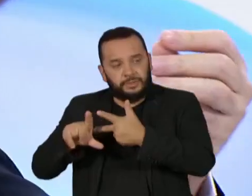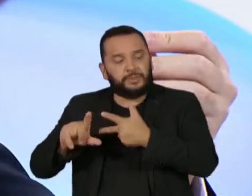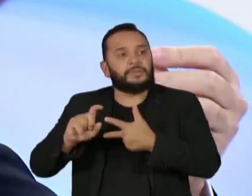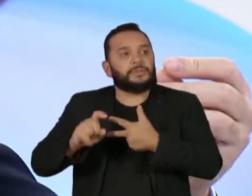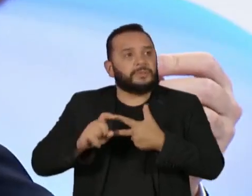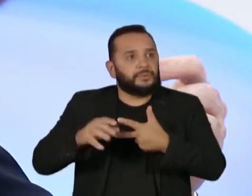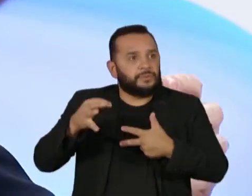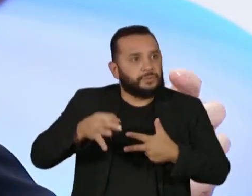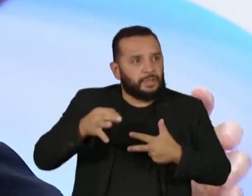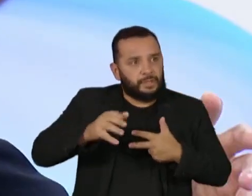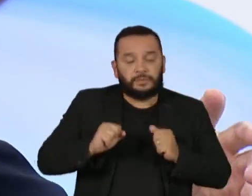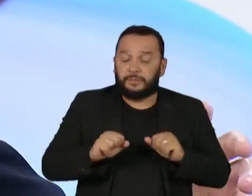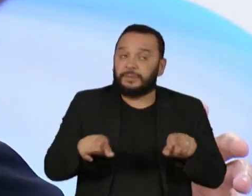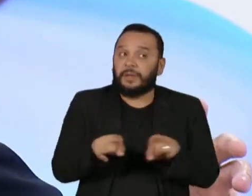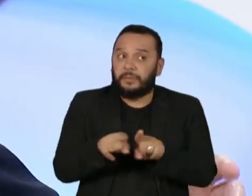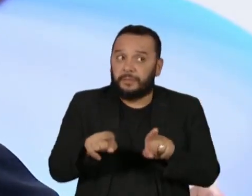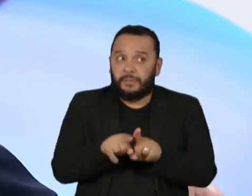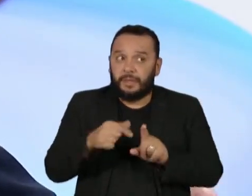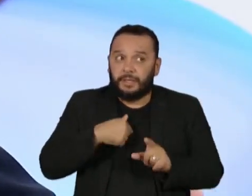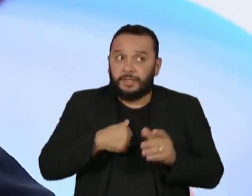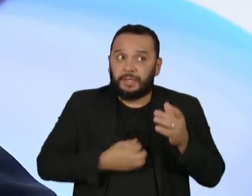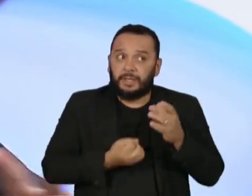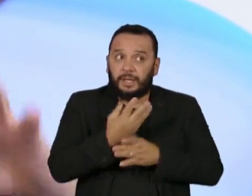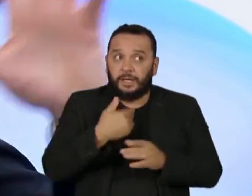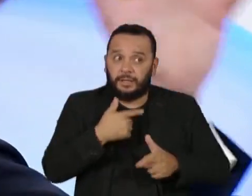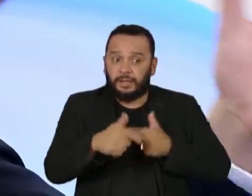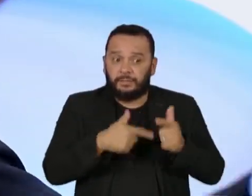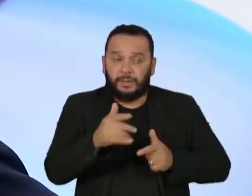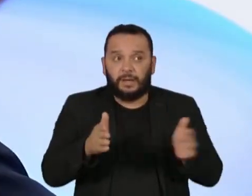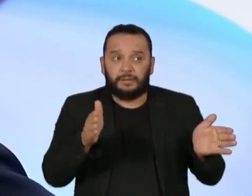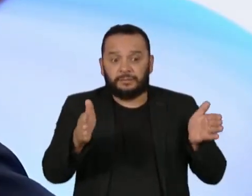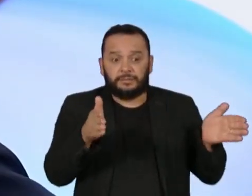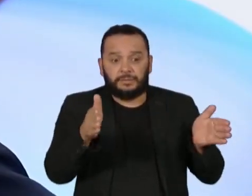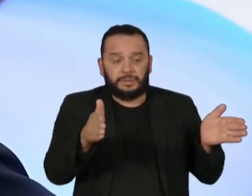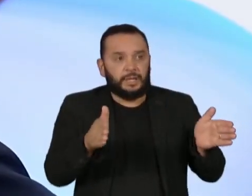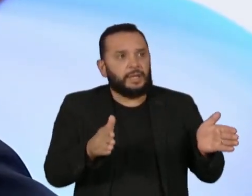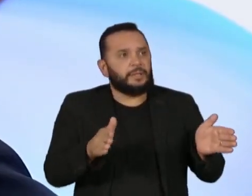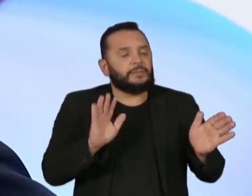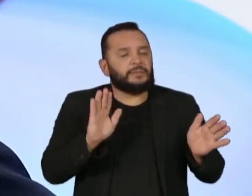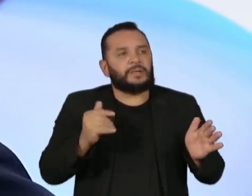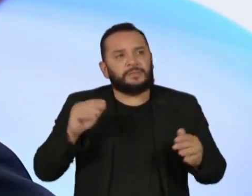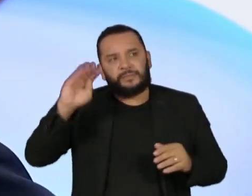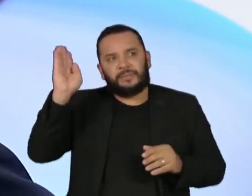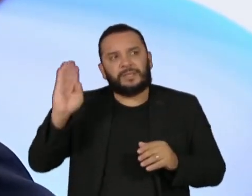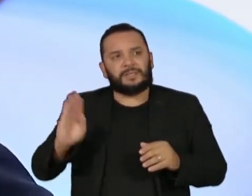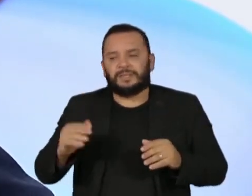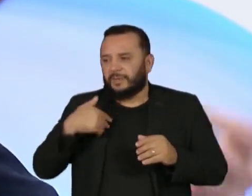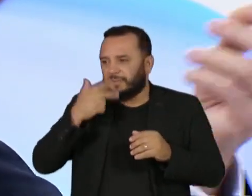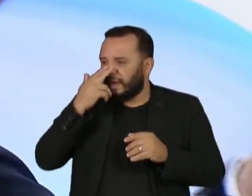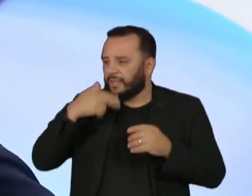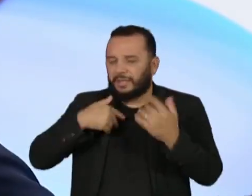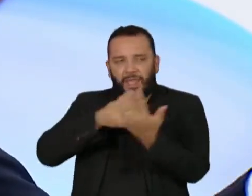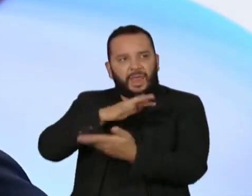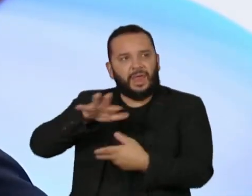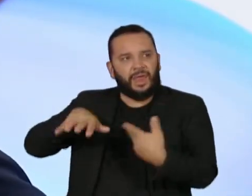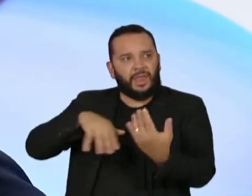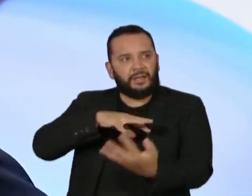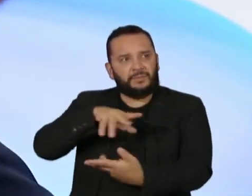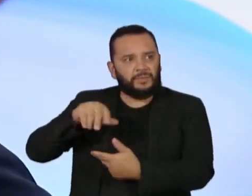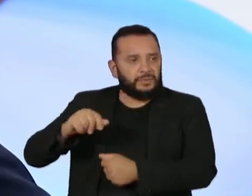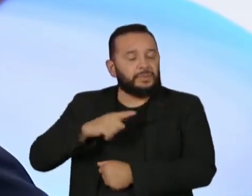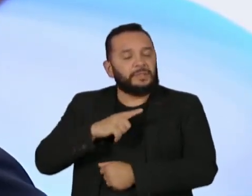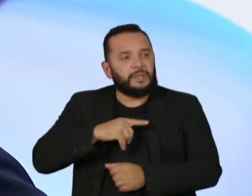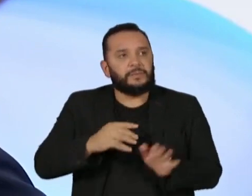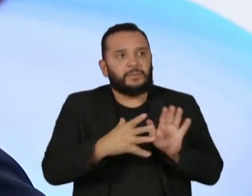que não é só criar um mandato, deixar o Brasil como uma jacobuticaba no planeta, em que nós temos um modelo de suprema